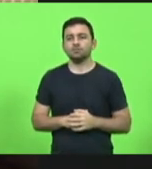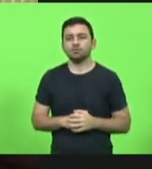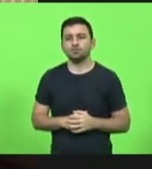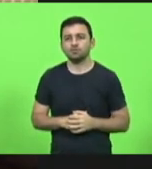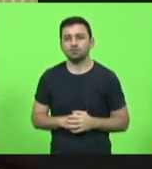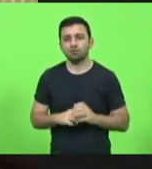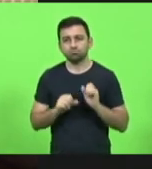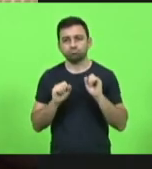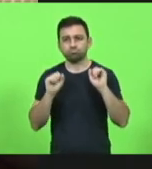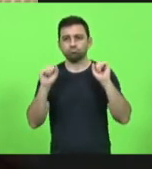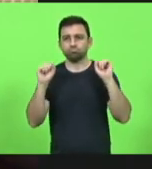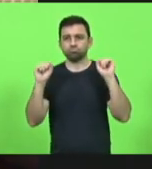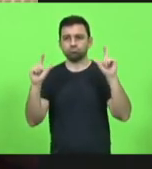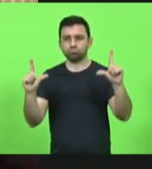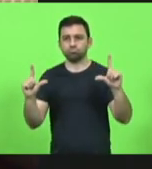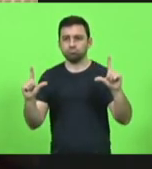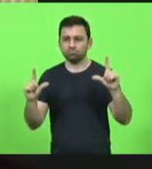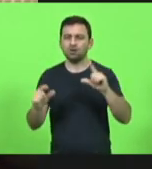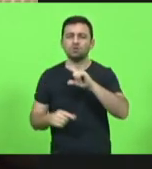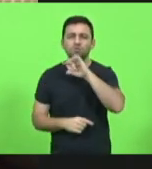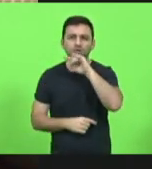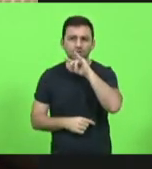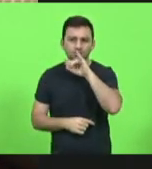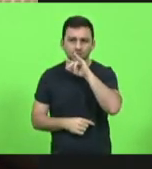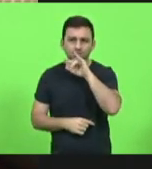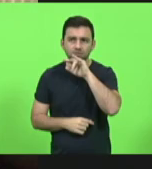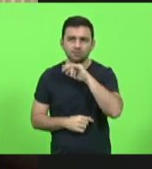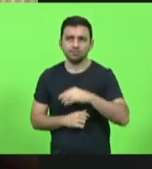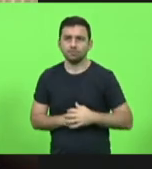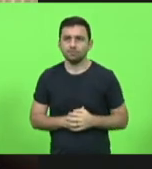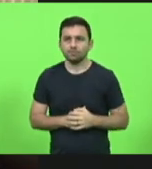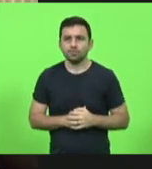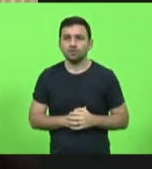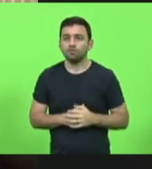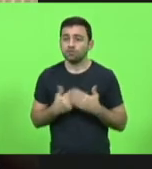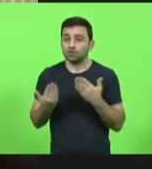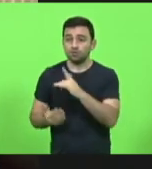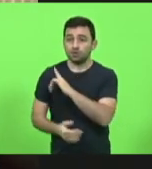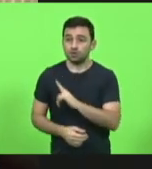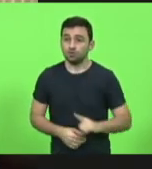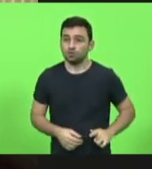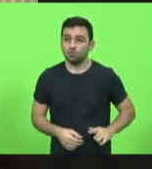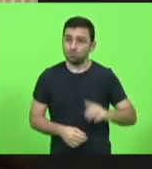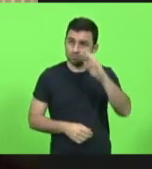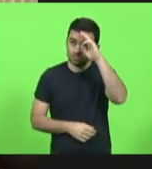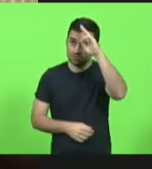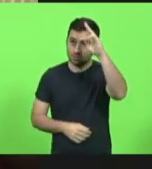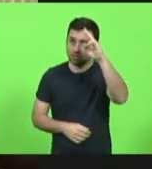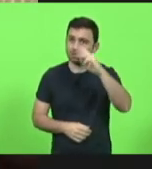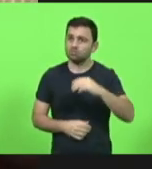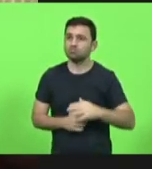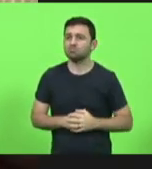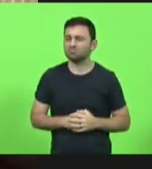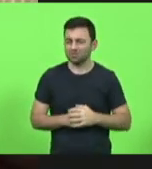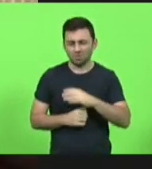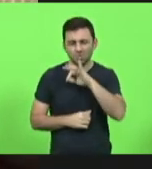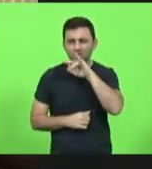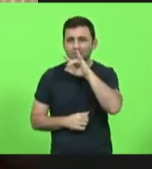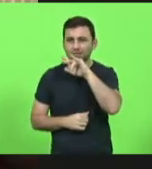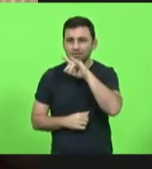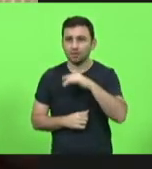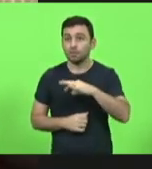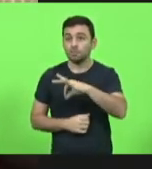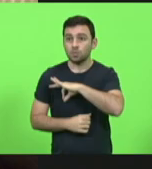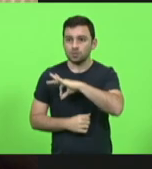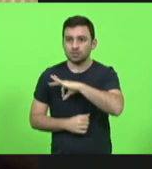Está ruim. o governador Carlos Moisés está ruim. Policiais